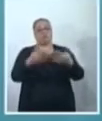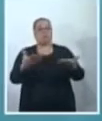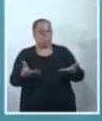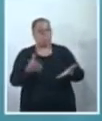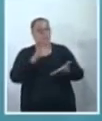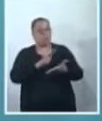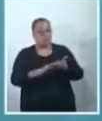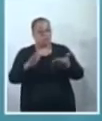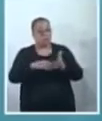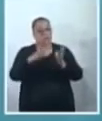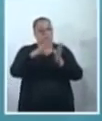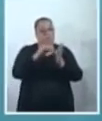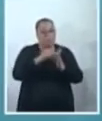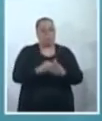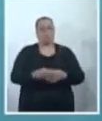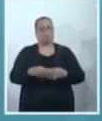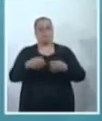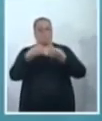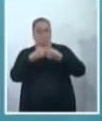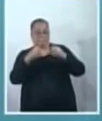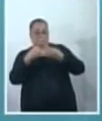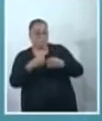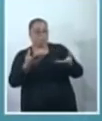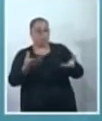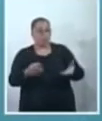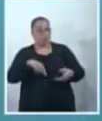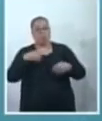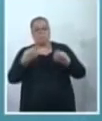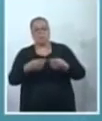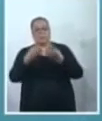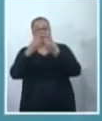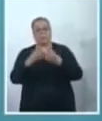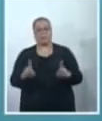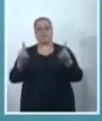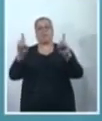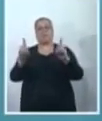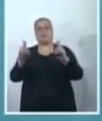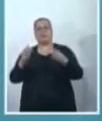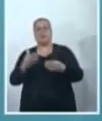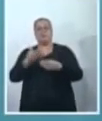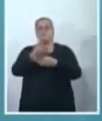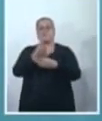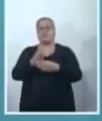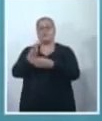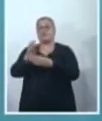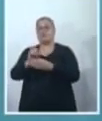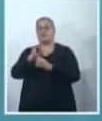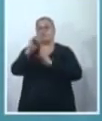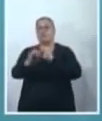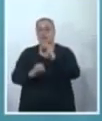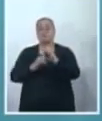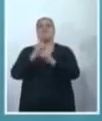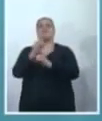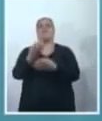impressão, com a passagem. Então, nós queremos democratizar o acesso à internet e romper com essa exclusão